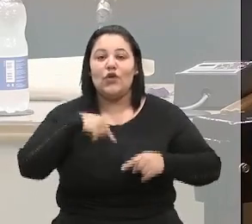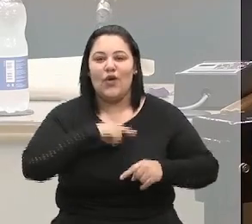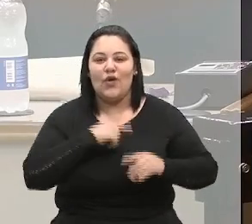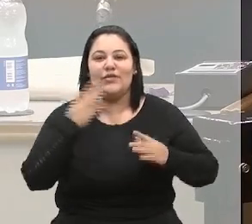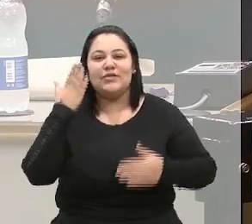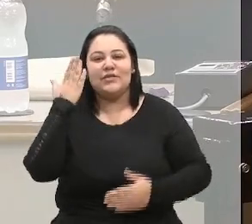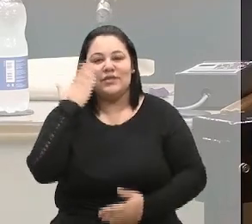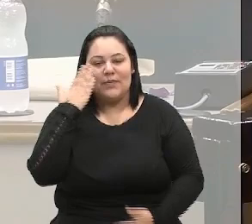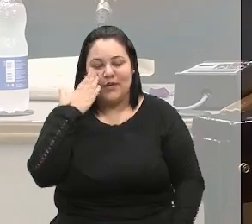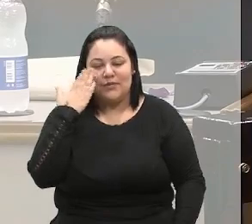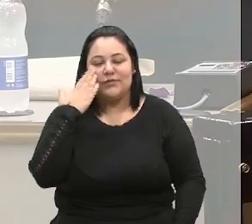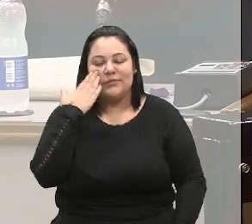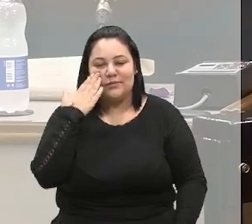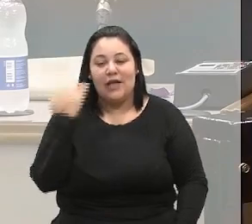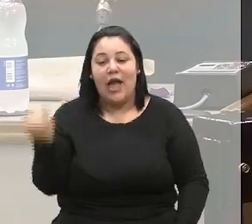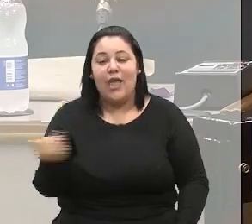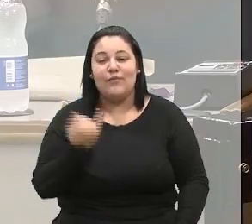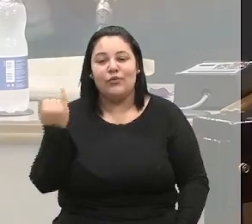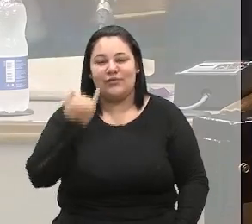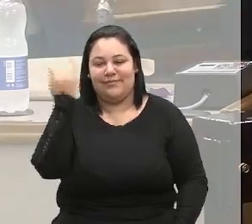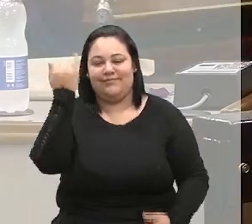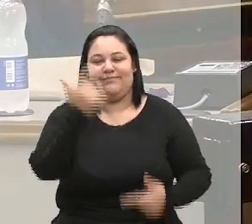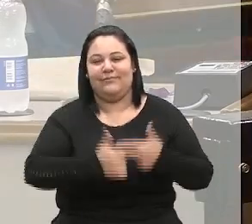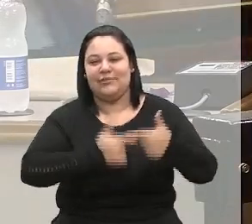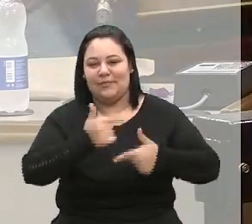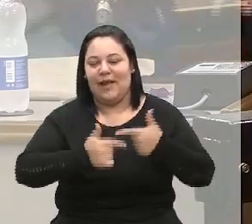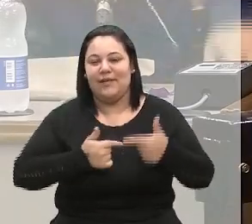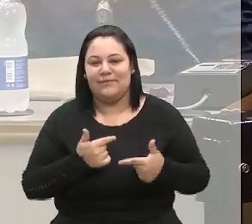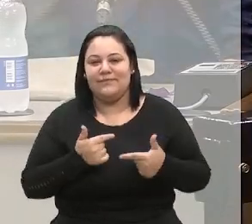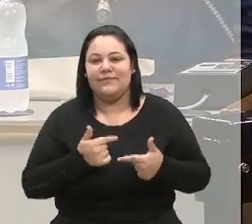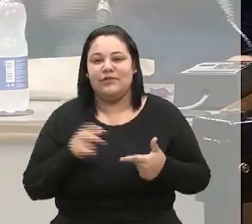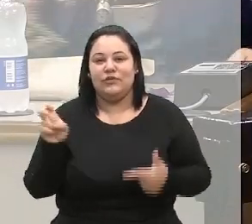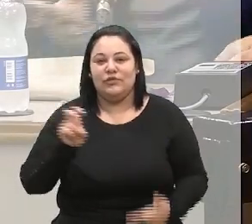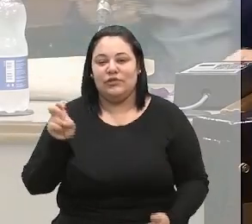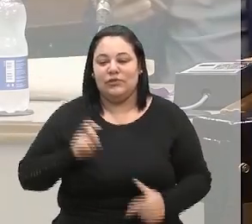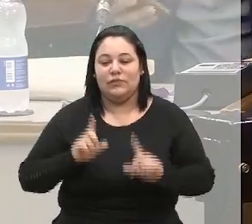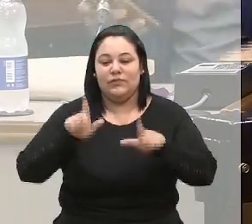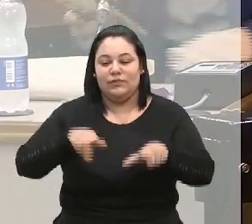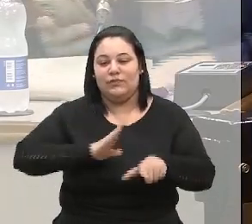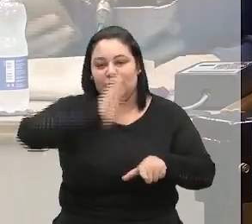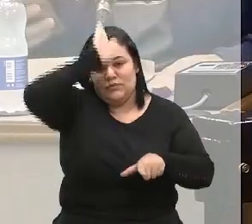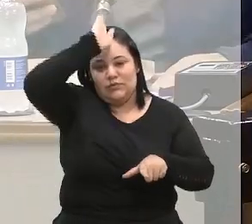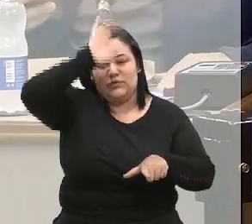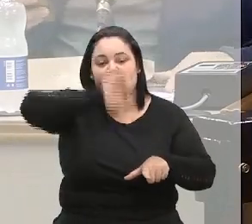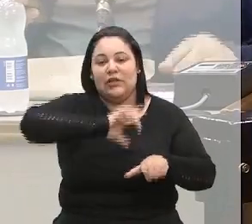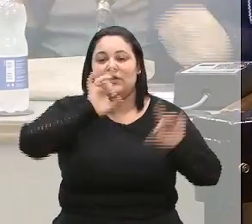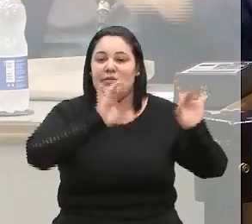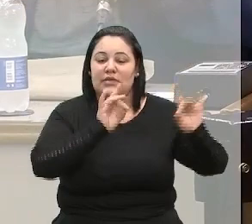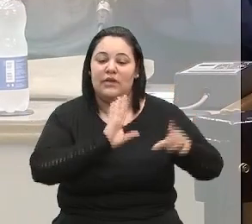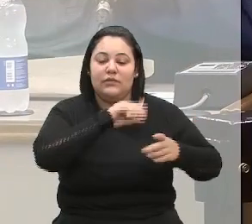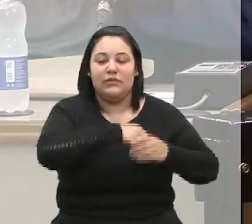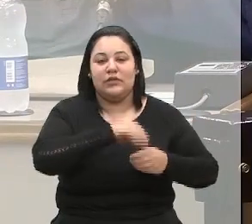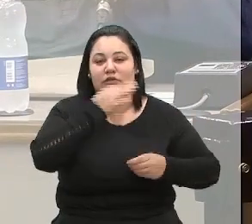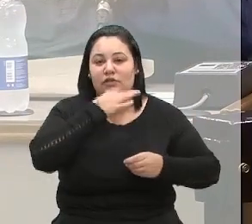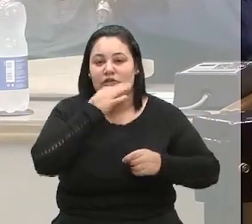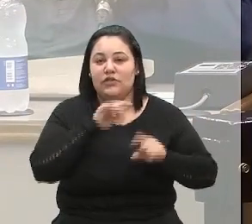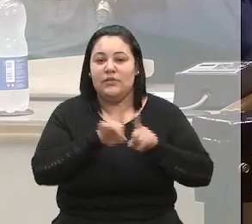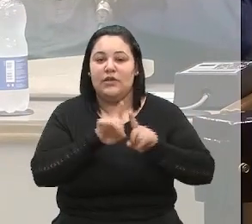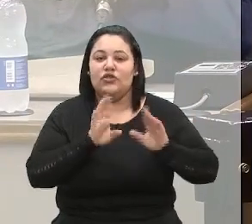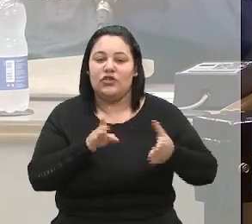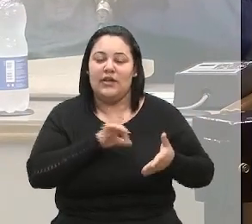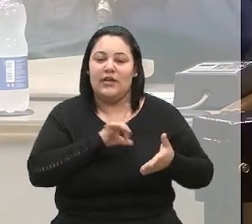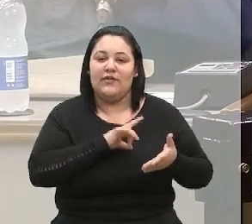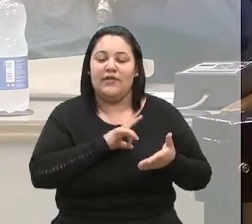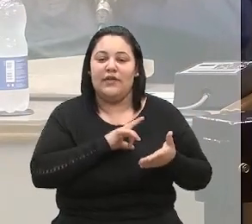e relevante trabalho que o 5º BBM tem em especial em nosso município. Passaram vários